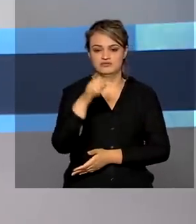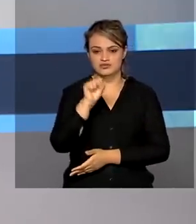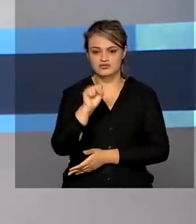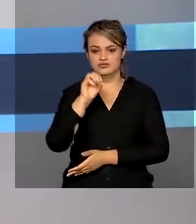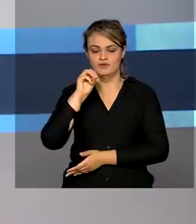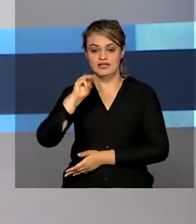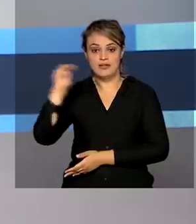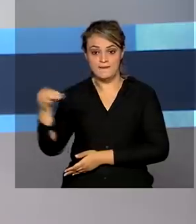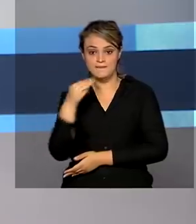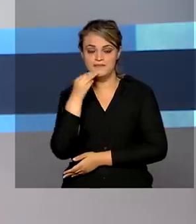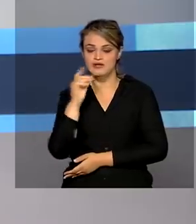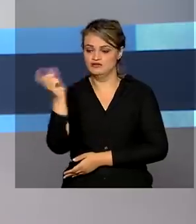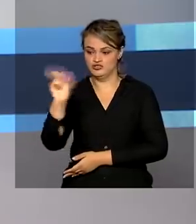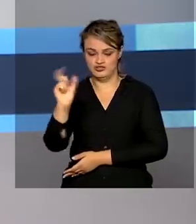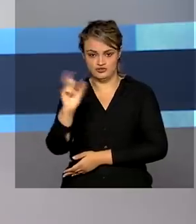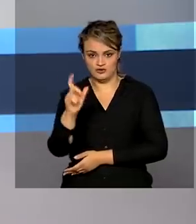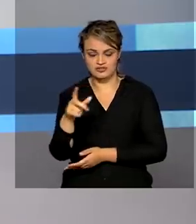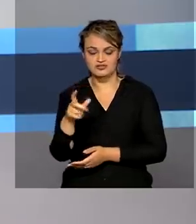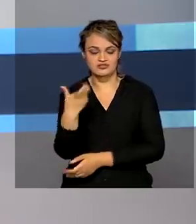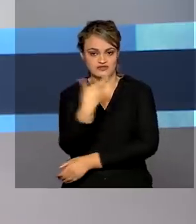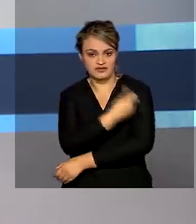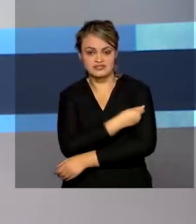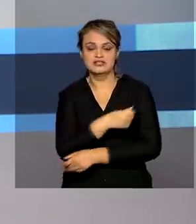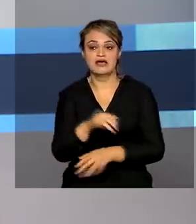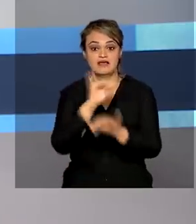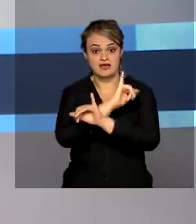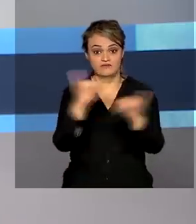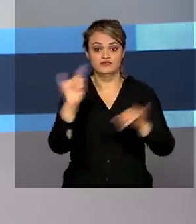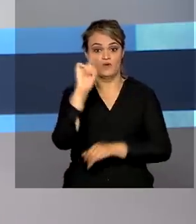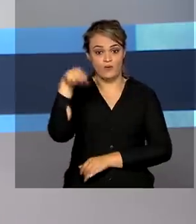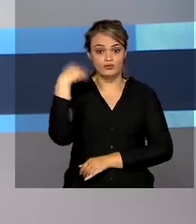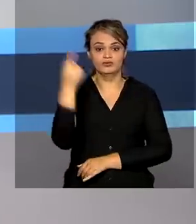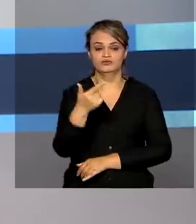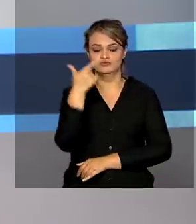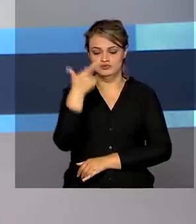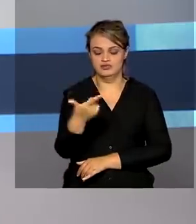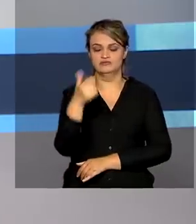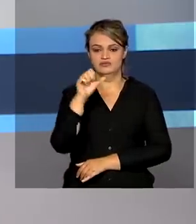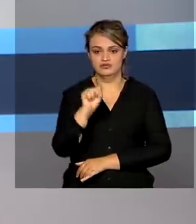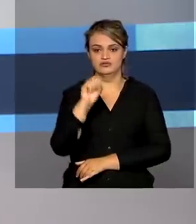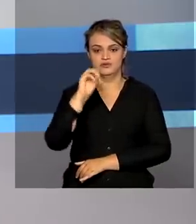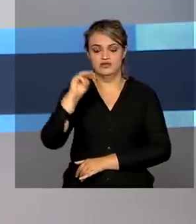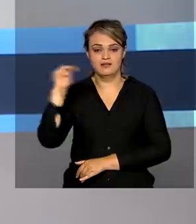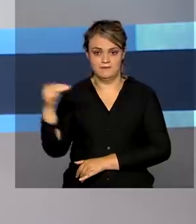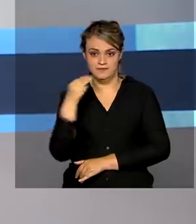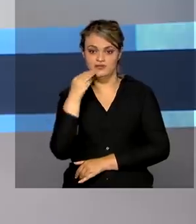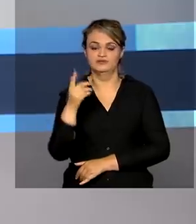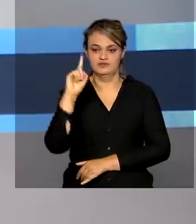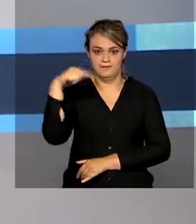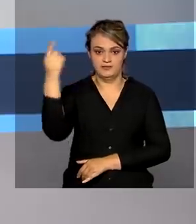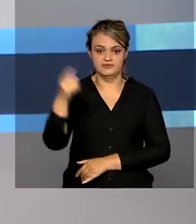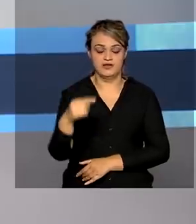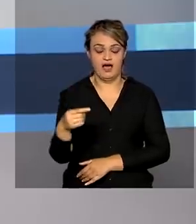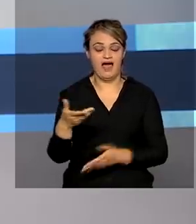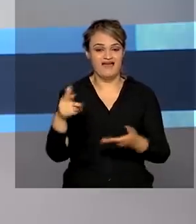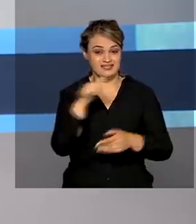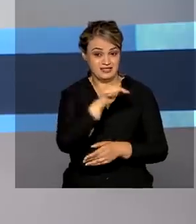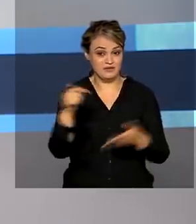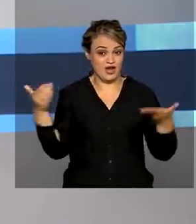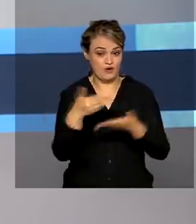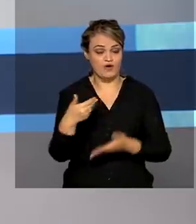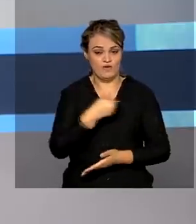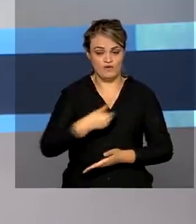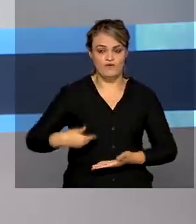de doses de vacinas e anunciou outros 280 milhões. Só nesta semana, o governo vai receber mais